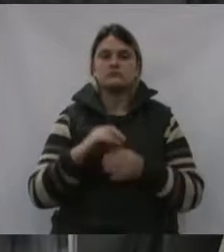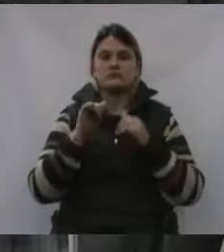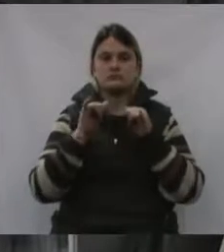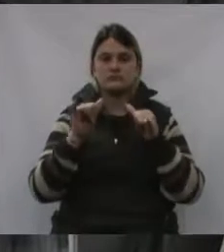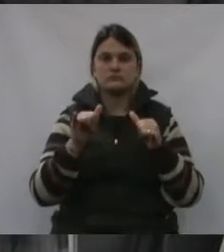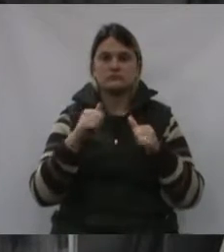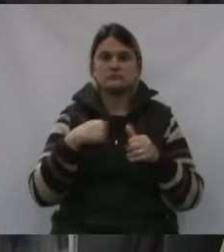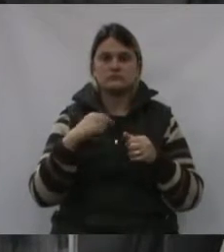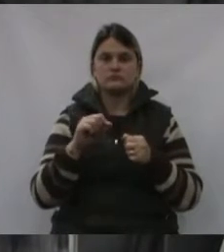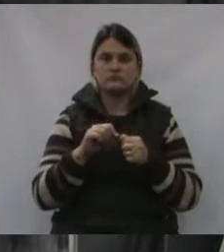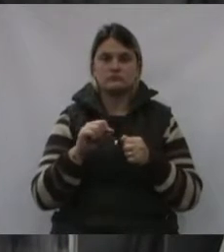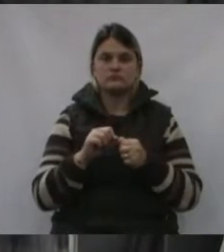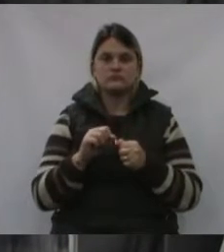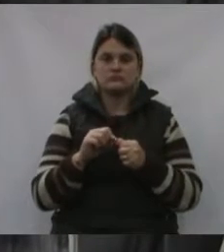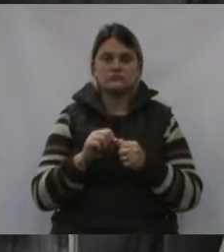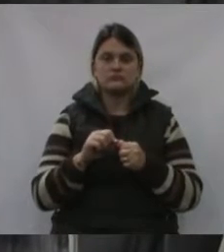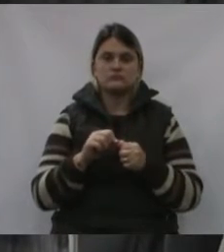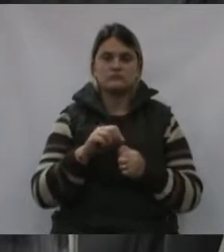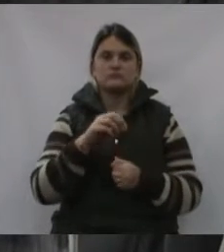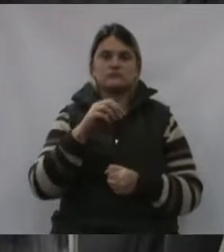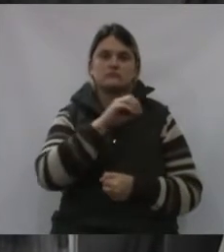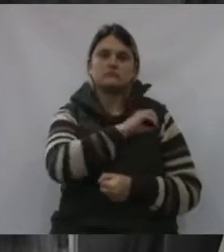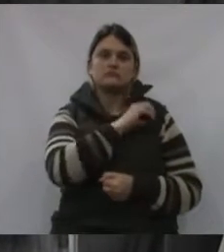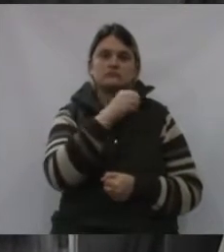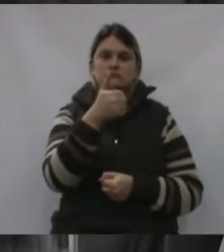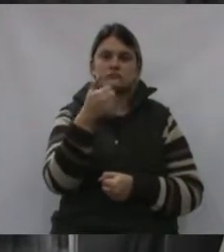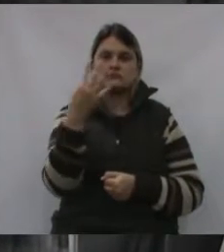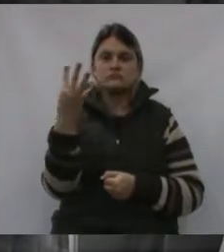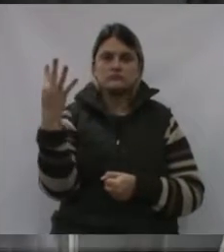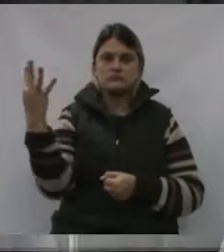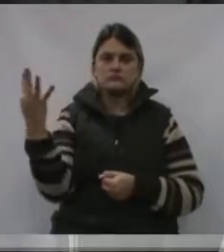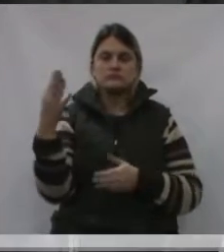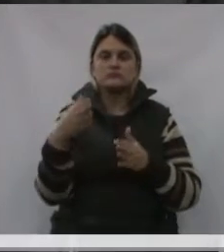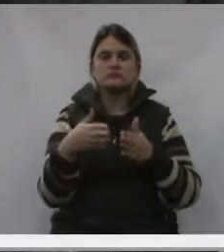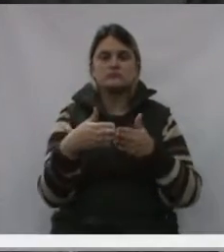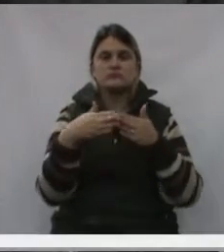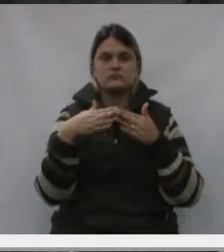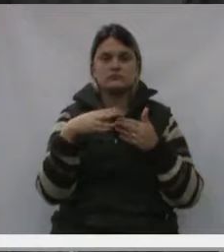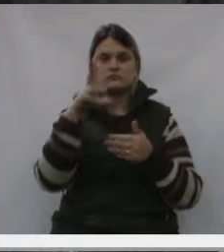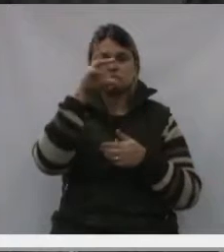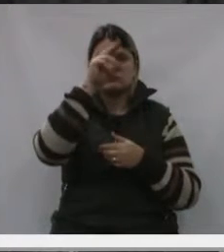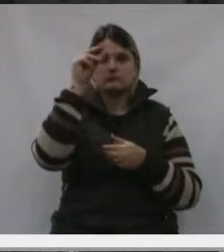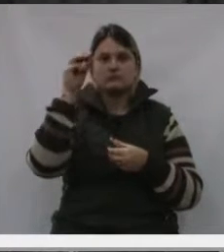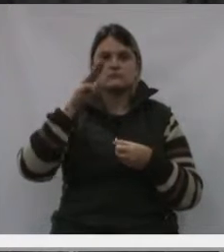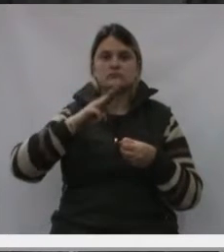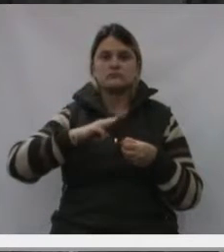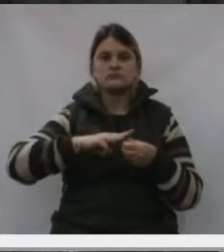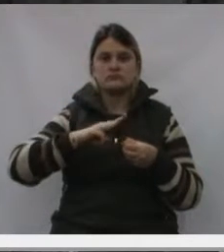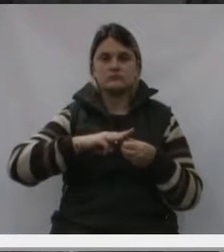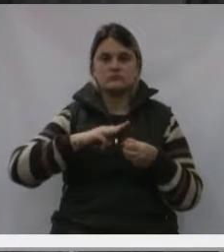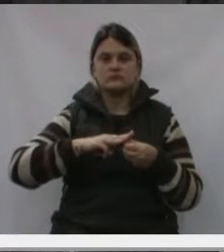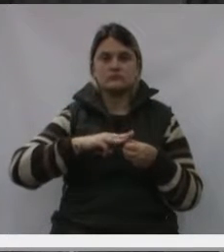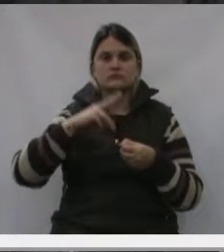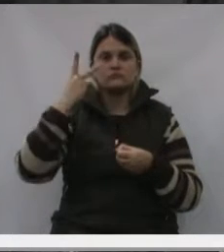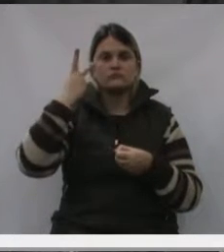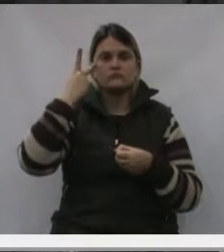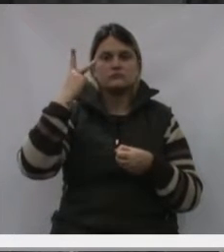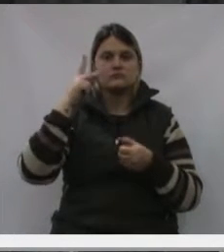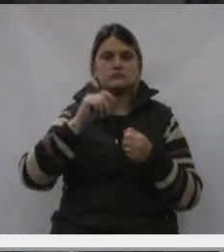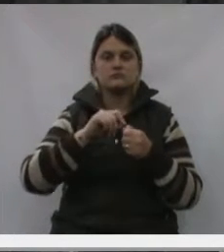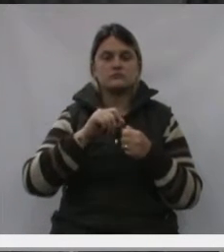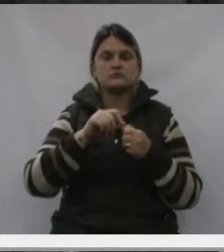aqui, número 144, solicitando ao prefeito municipal para fazer um